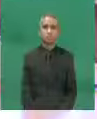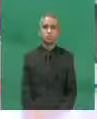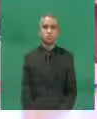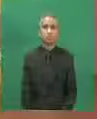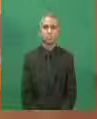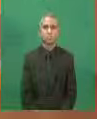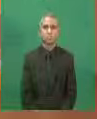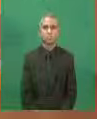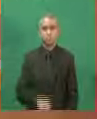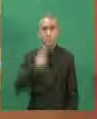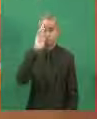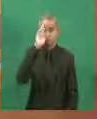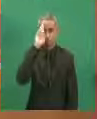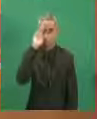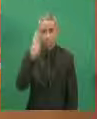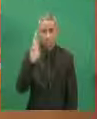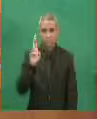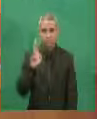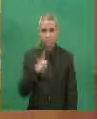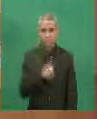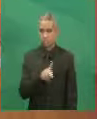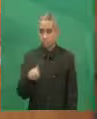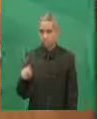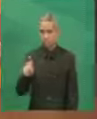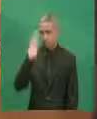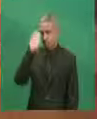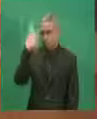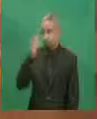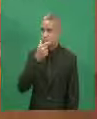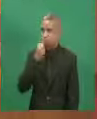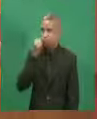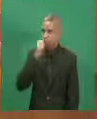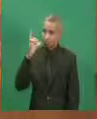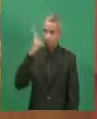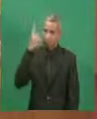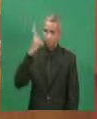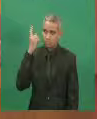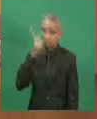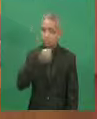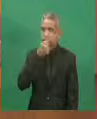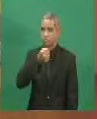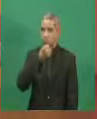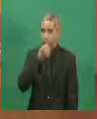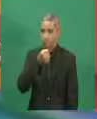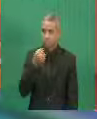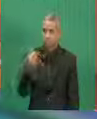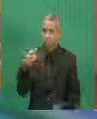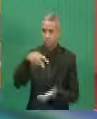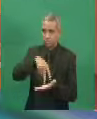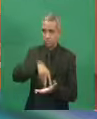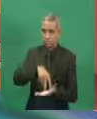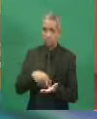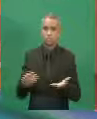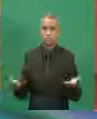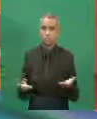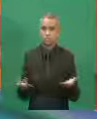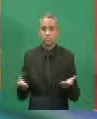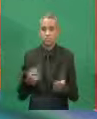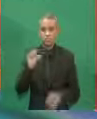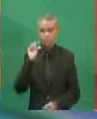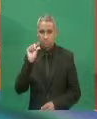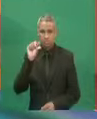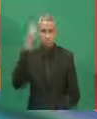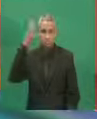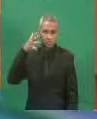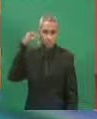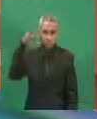Senhor Presidente, senhores deputados, senhoras deputadas, colegas jornalistas, venho a esta tribuna hoje, no pequeno expediente, para fazer